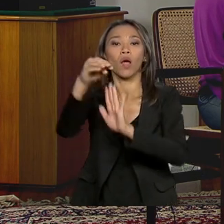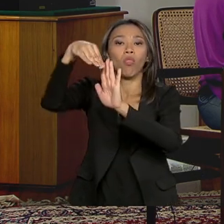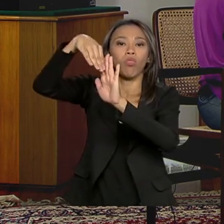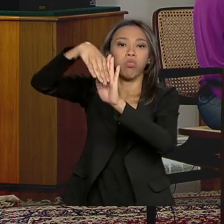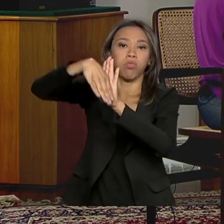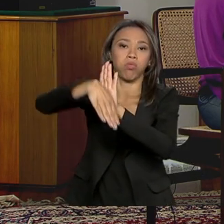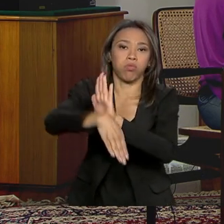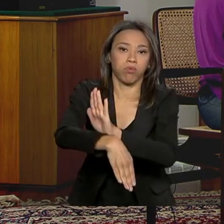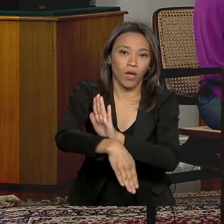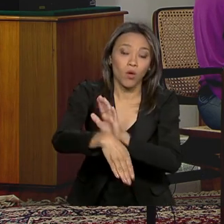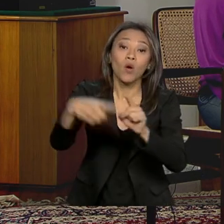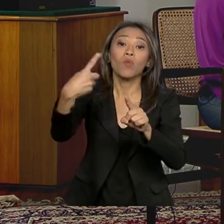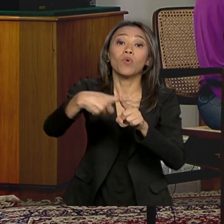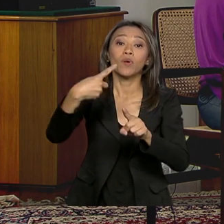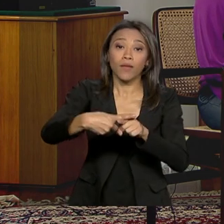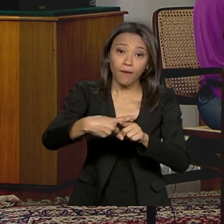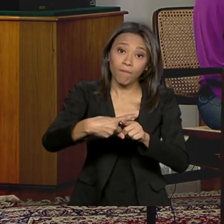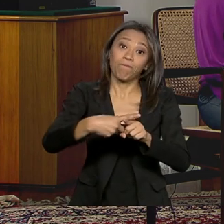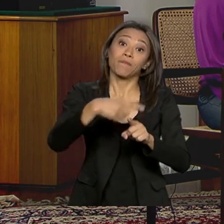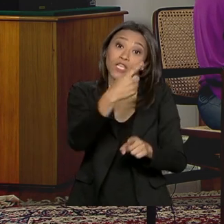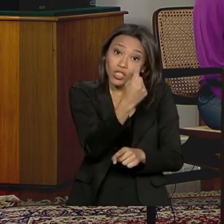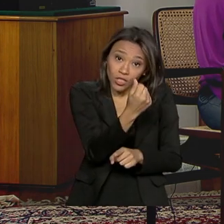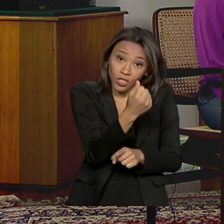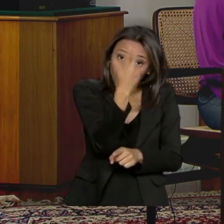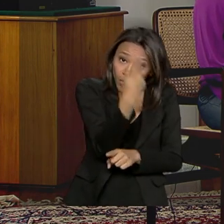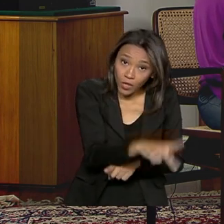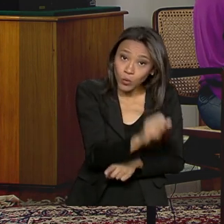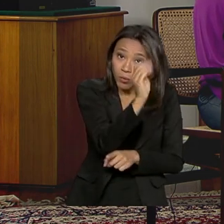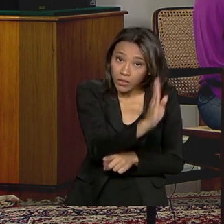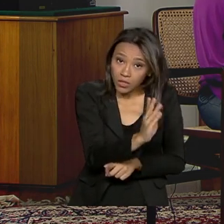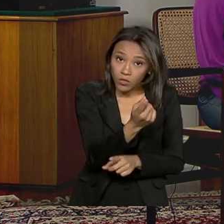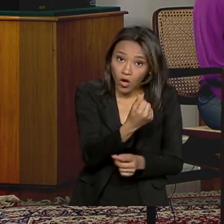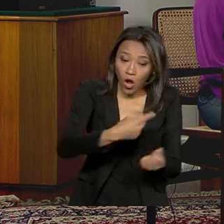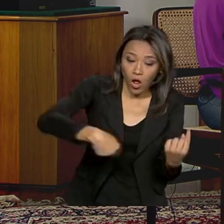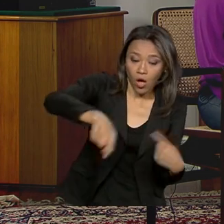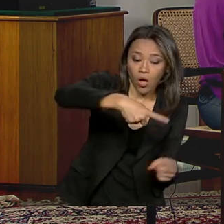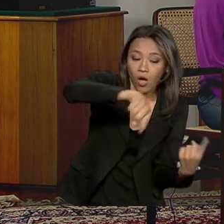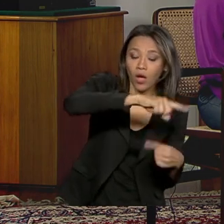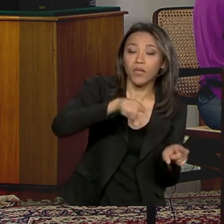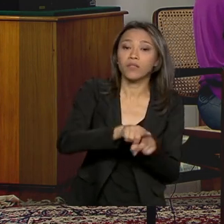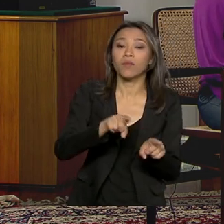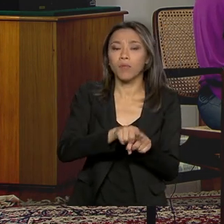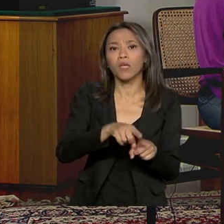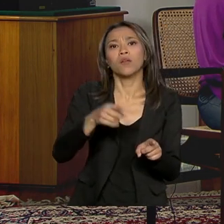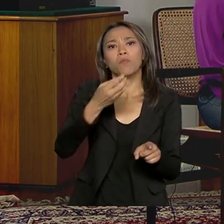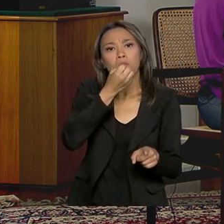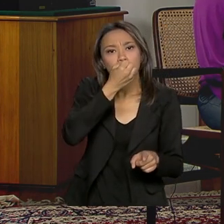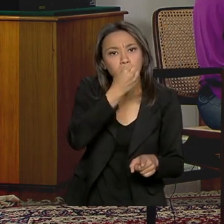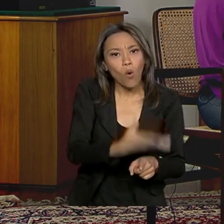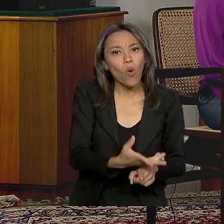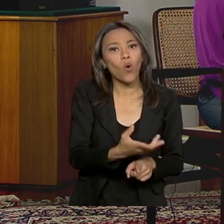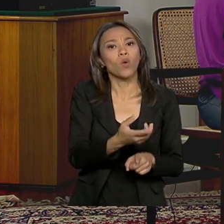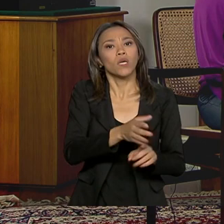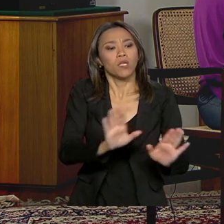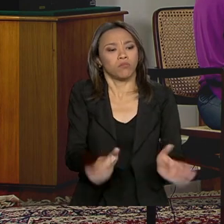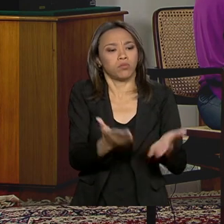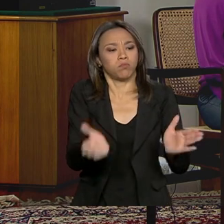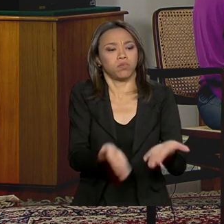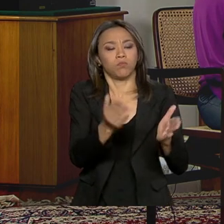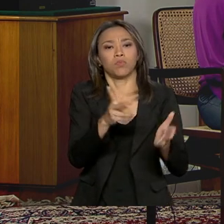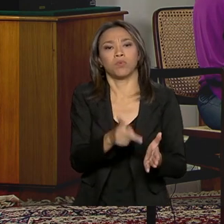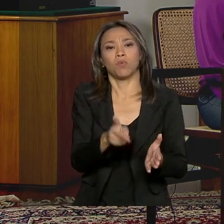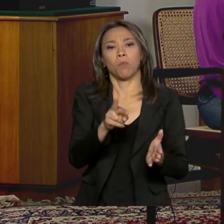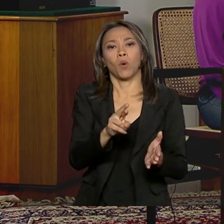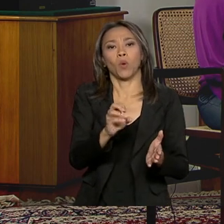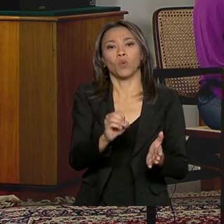Porque começou a chegar dinheiro, não só nacional, mas estrangeiro, o famoso dinheiro bom. Investimento em produtividade. Eu